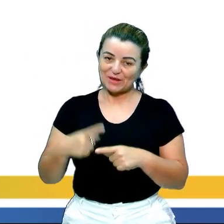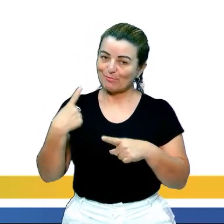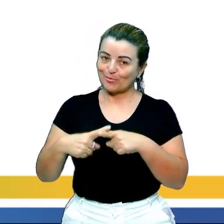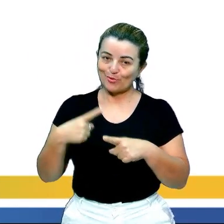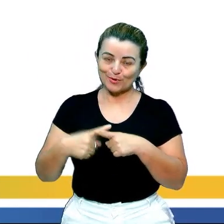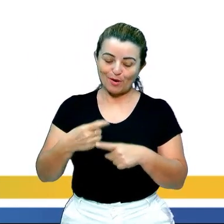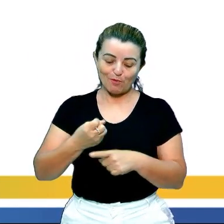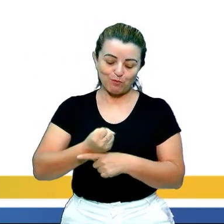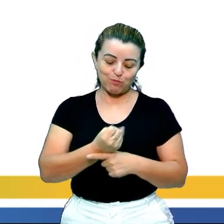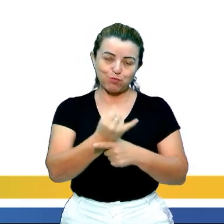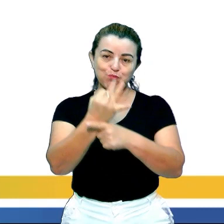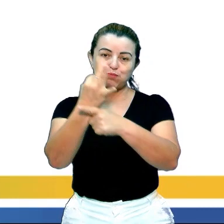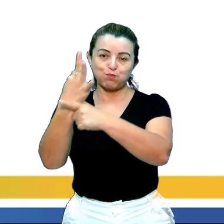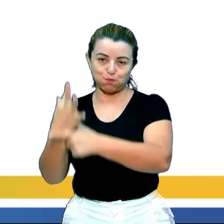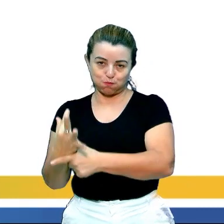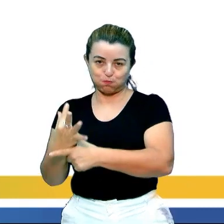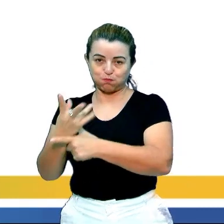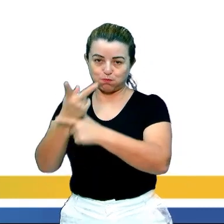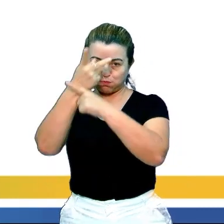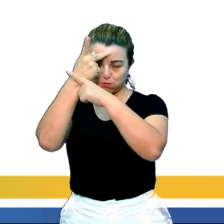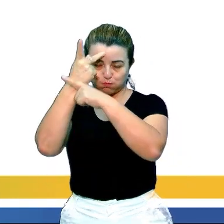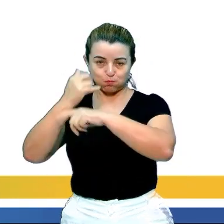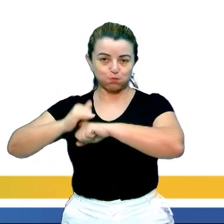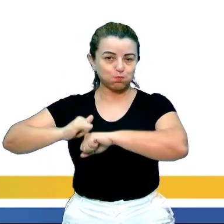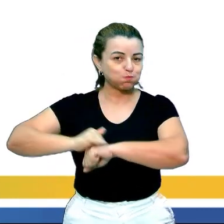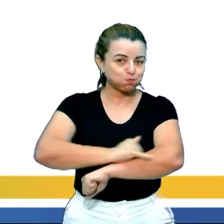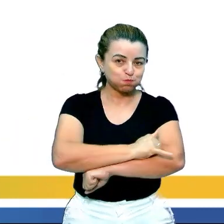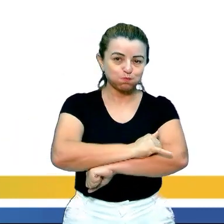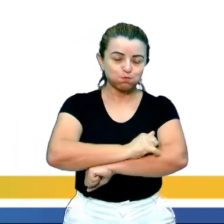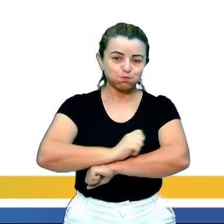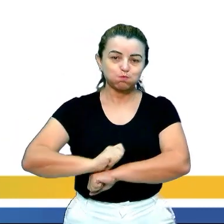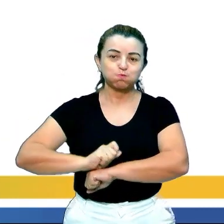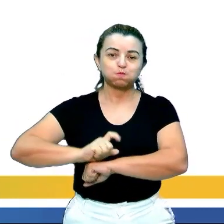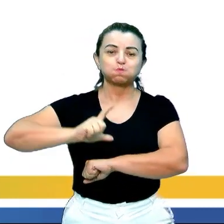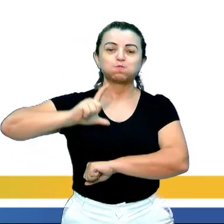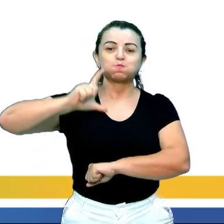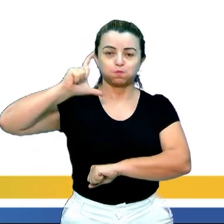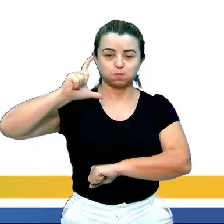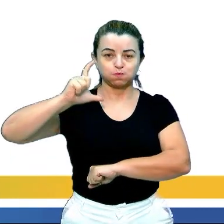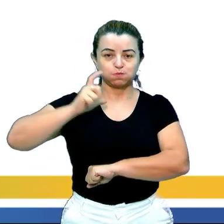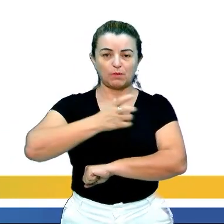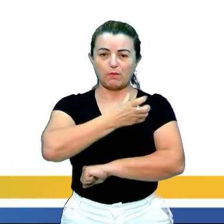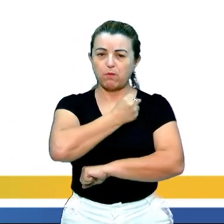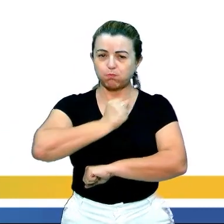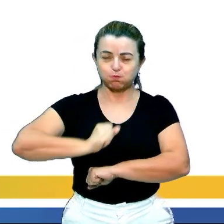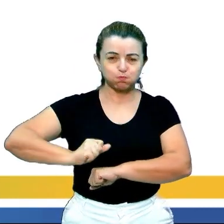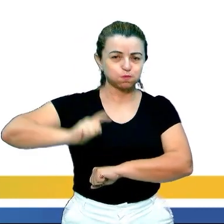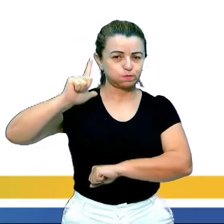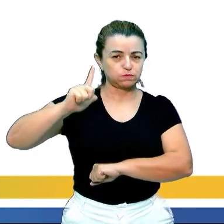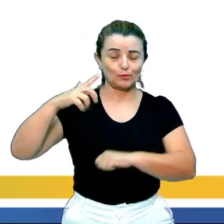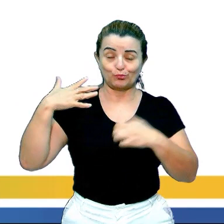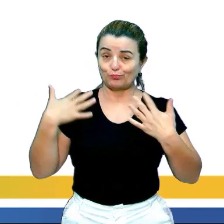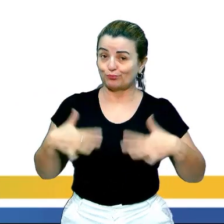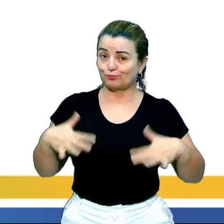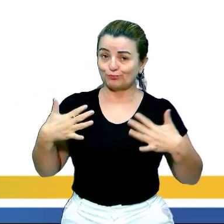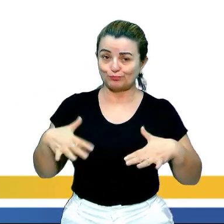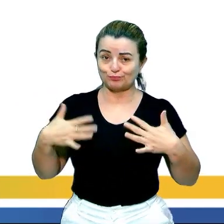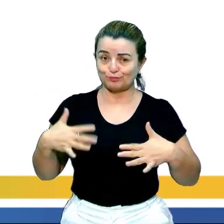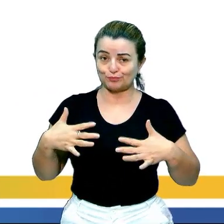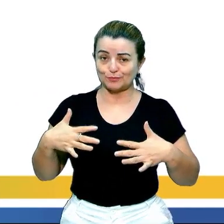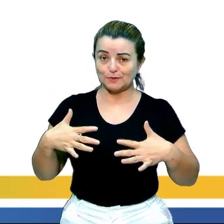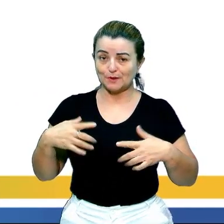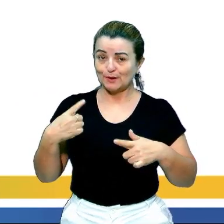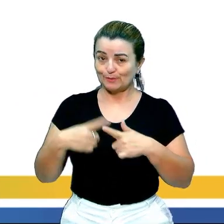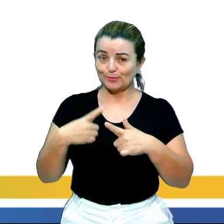isso, é importante discutir essa questão para resolver o impasse gerado. Seja pela